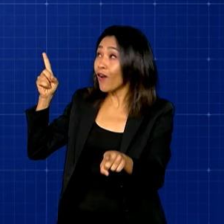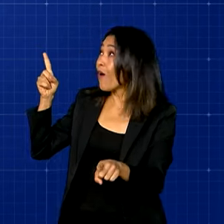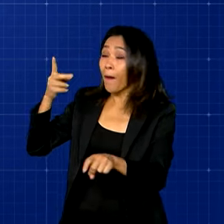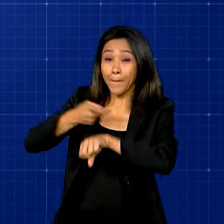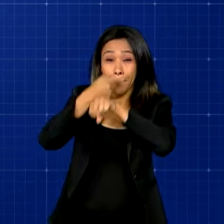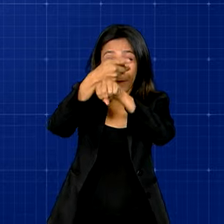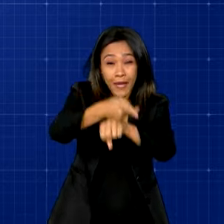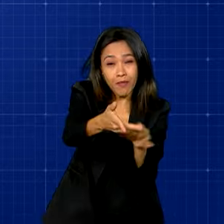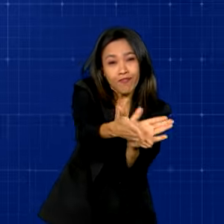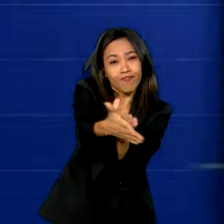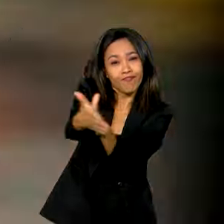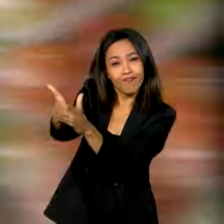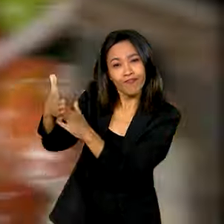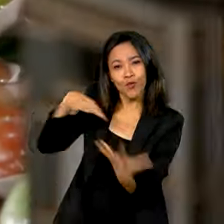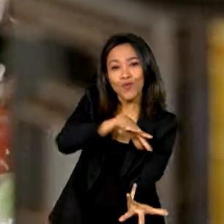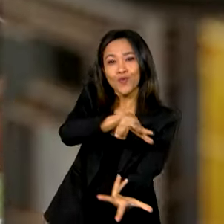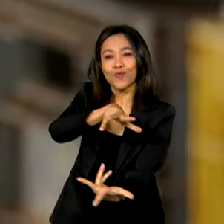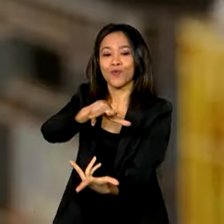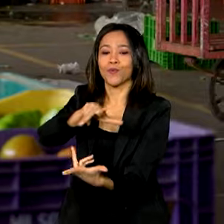premiações internacionais.